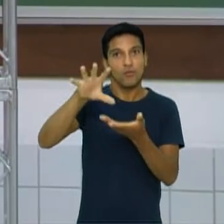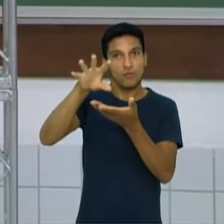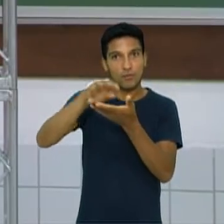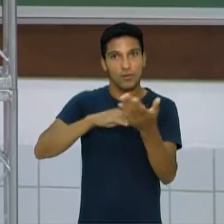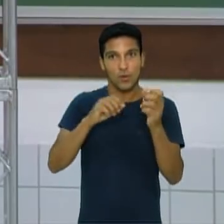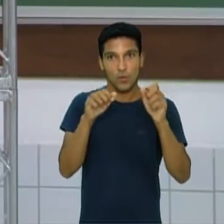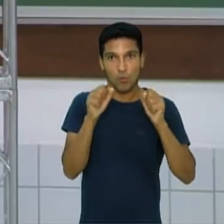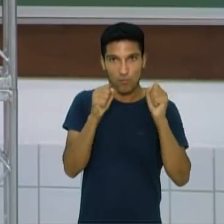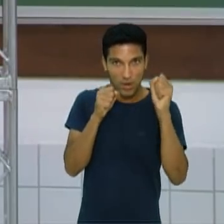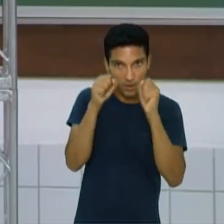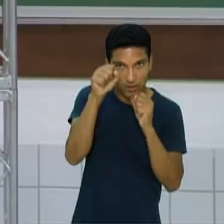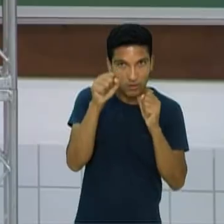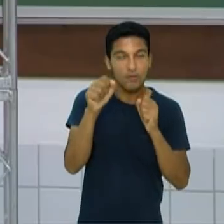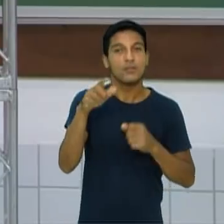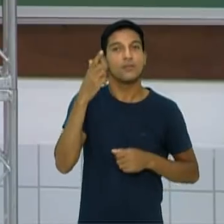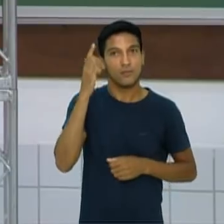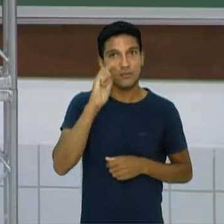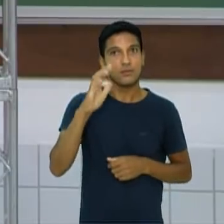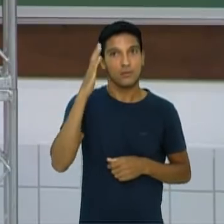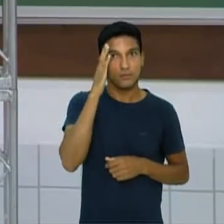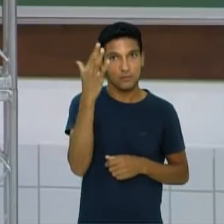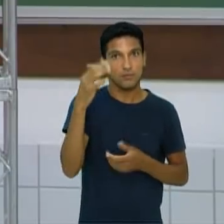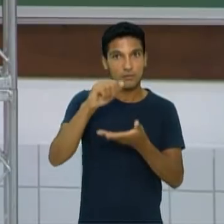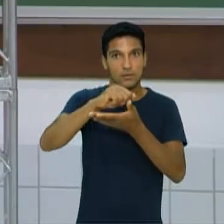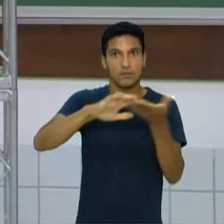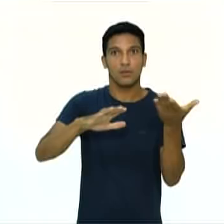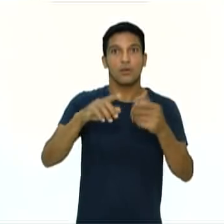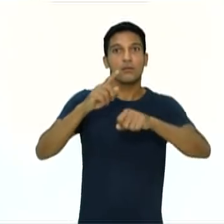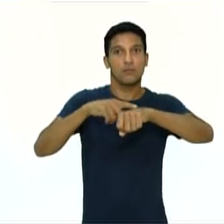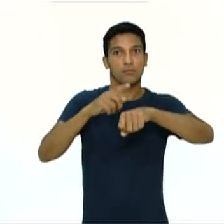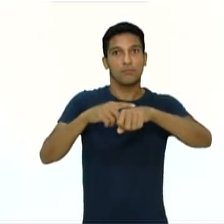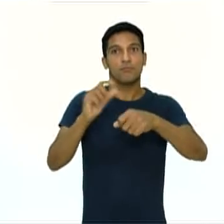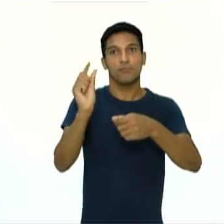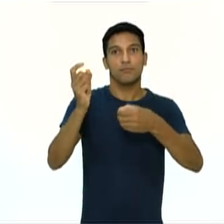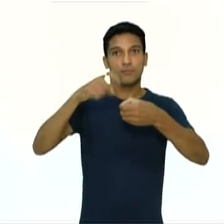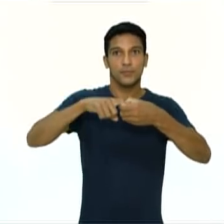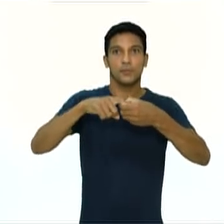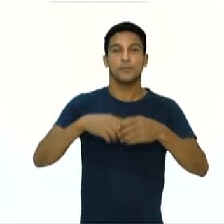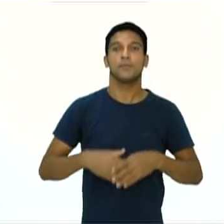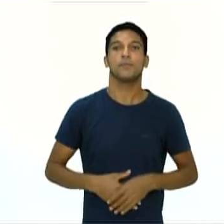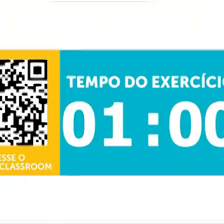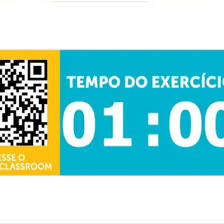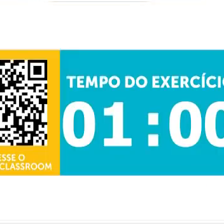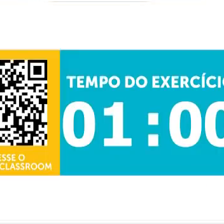conseguir resolver esse exercício. Daqui um tempinho a gente volta para corrigir. e